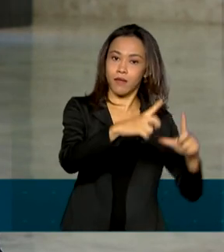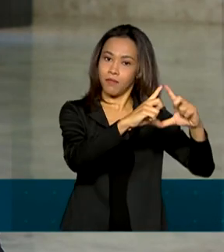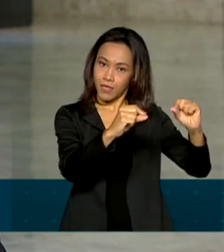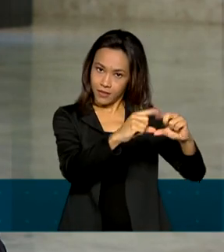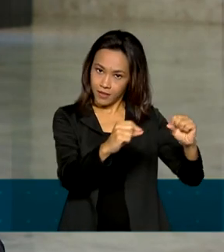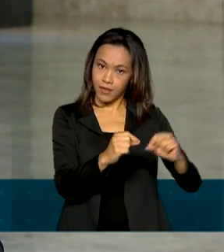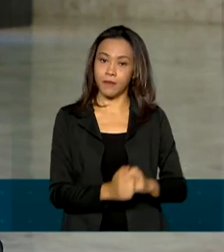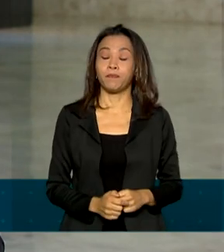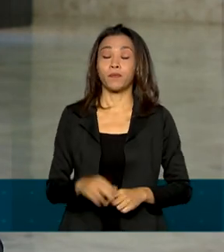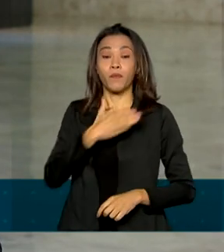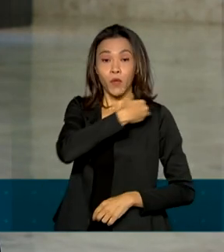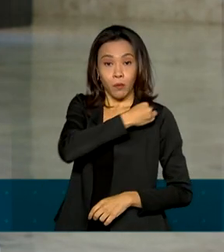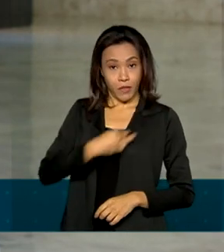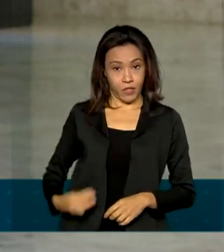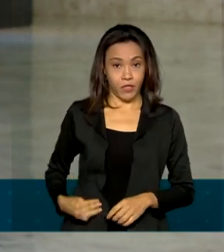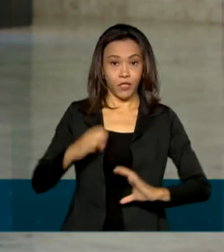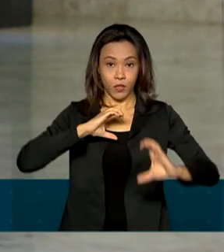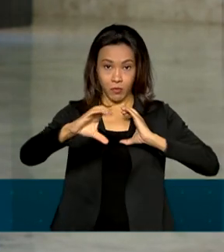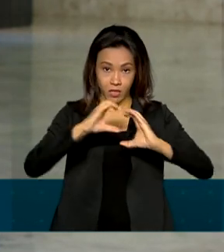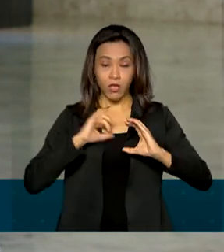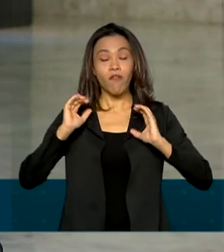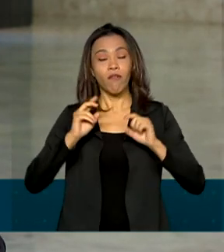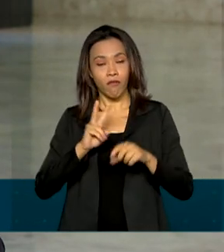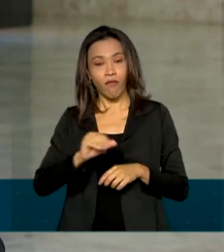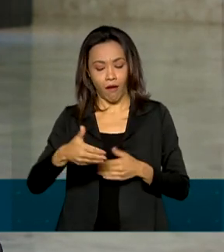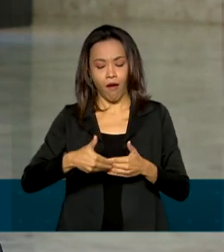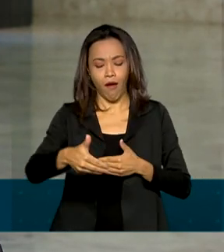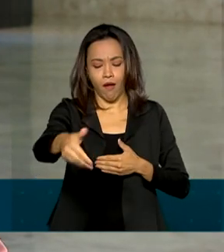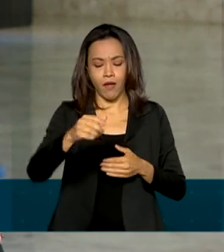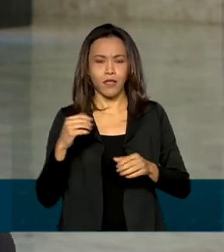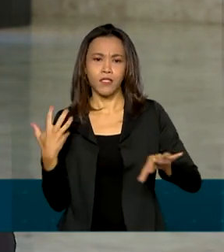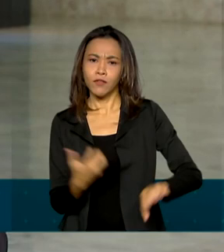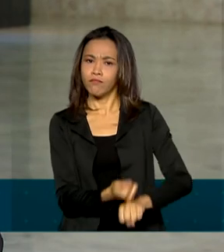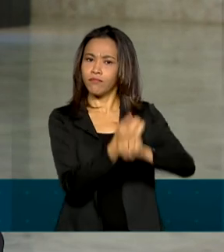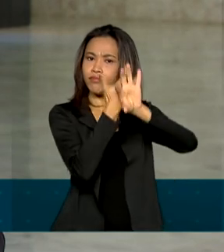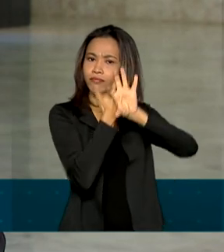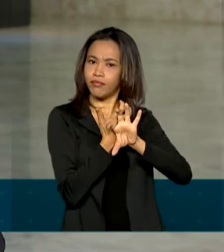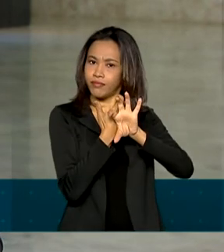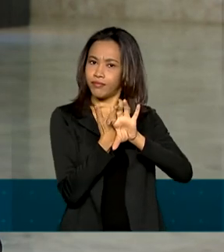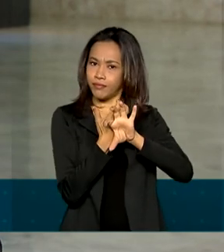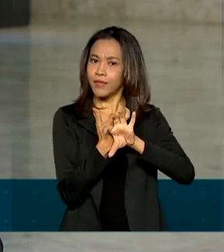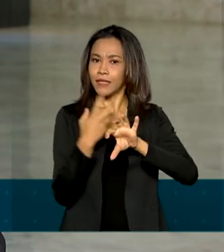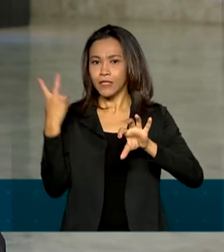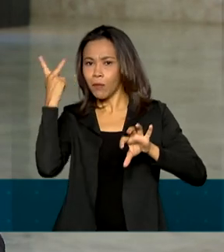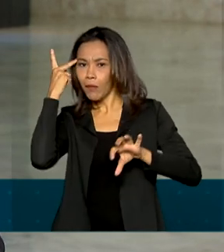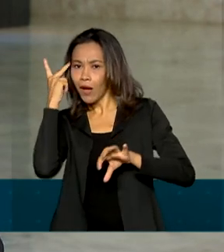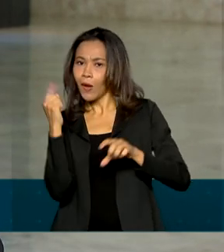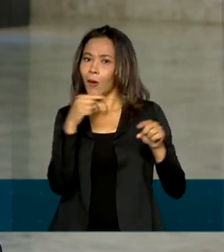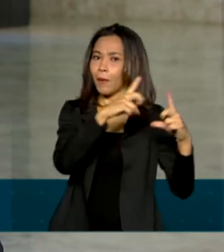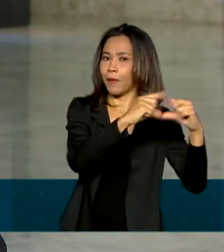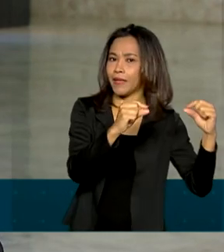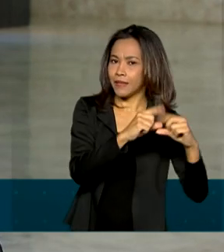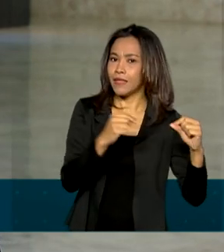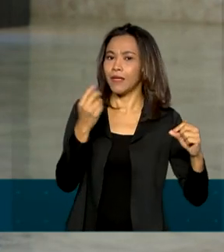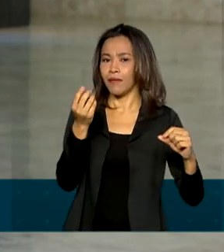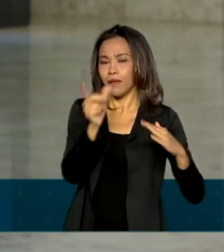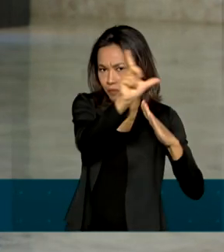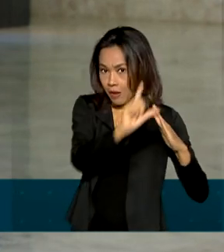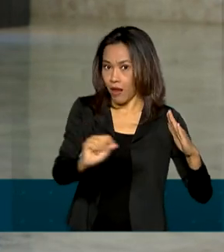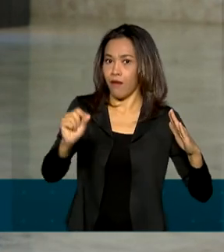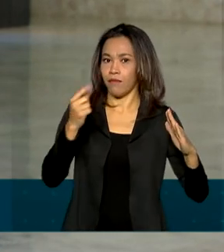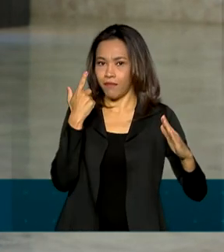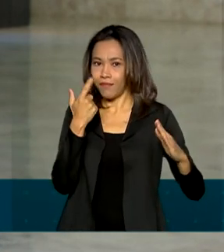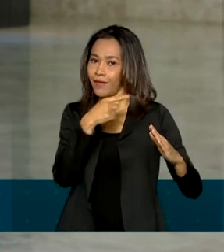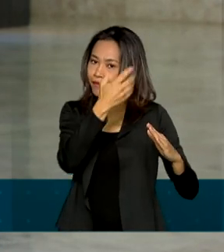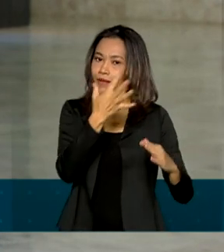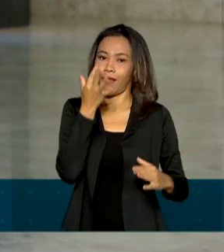Comunicações, Fábio Faria, ele vai fazer essa videochamada de São Paulo, aqui para Brasília, para a sede, para o Palácio do Planalto, onde vai estar